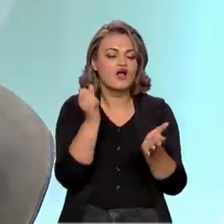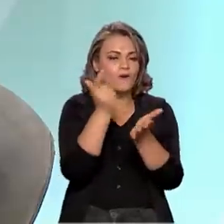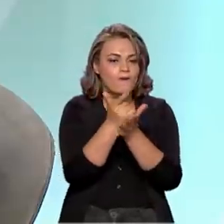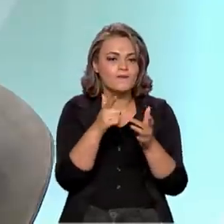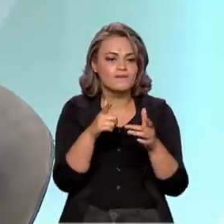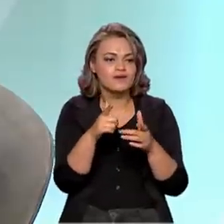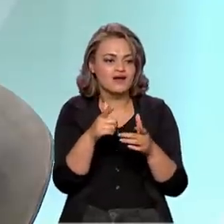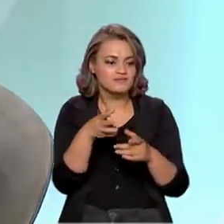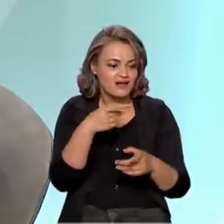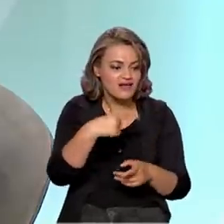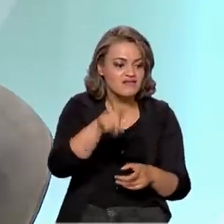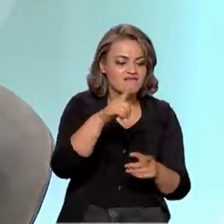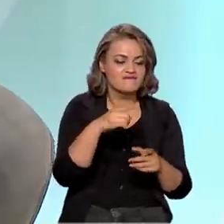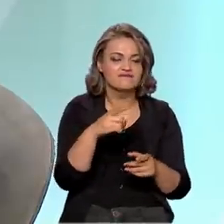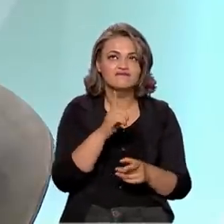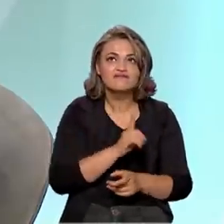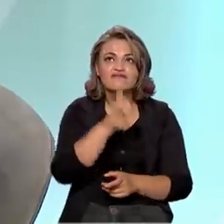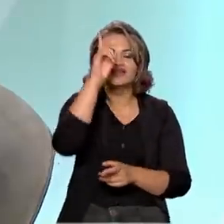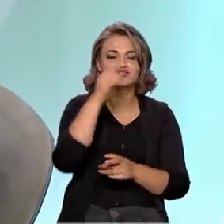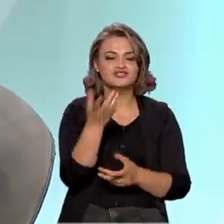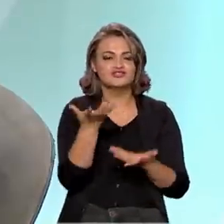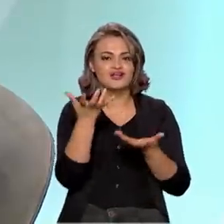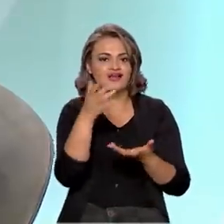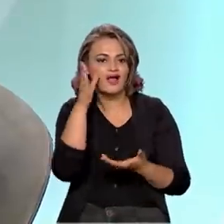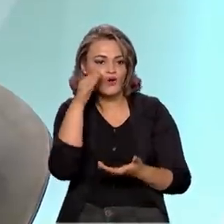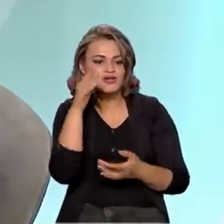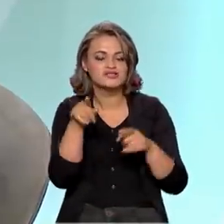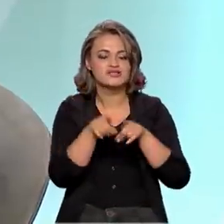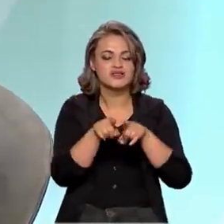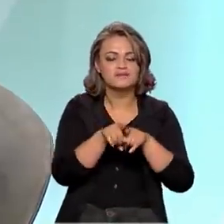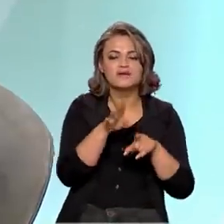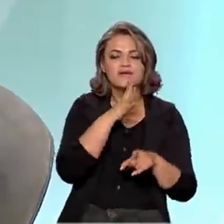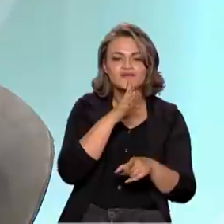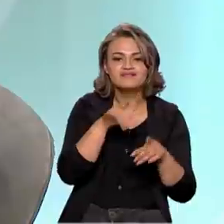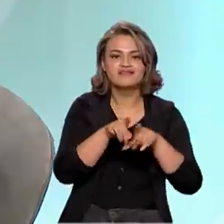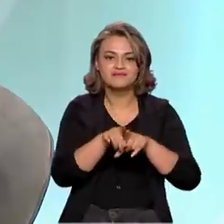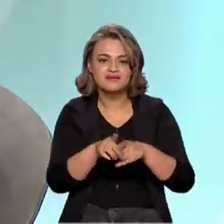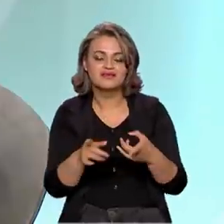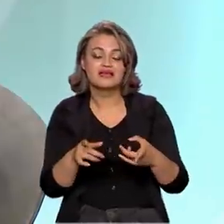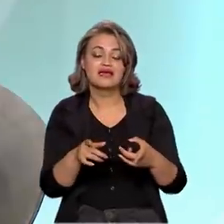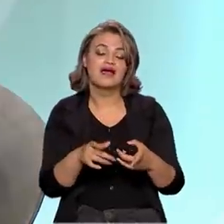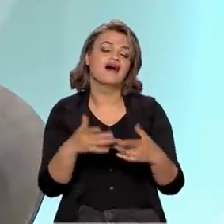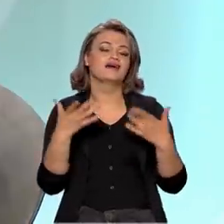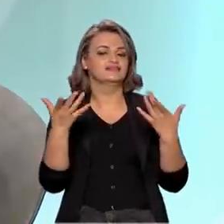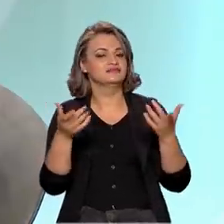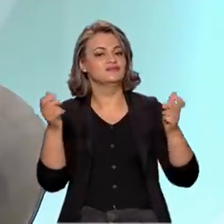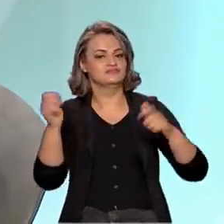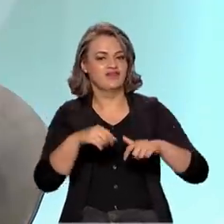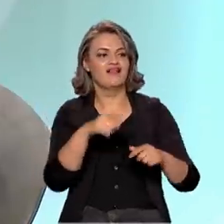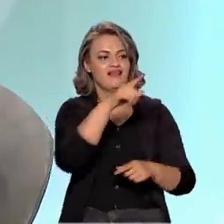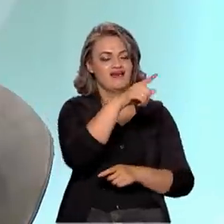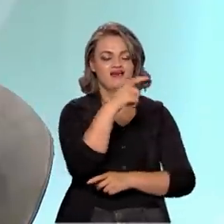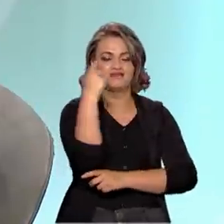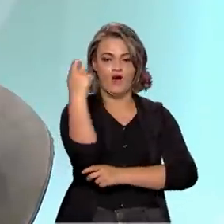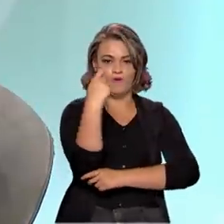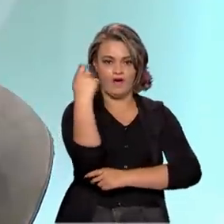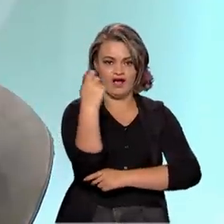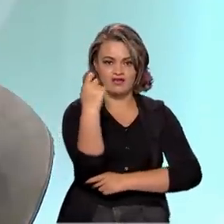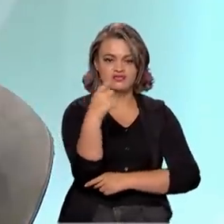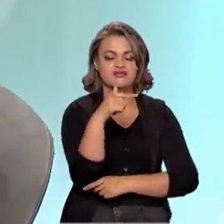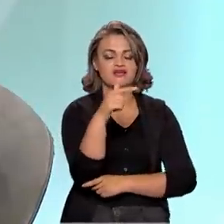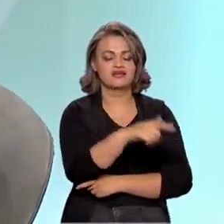Inicialmente, com esses voos, com aeronaves para voos suborbitais, nós já podemos fazer isso, a pista de Alcântara é completamente